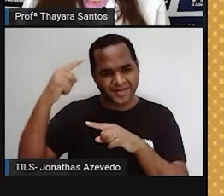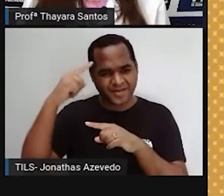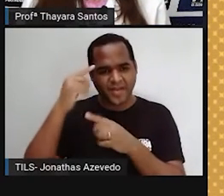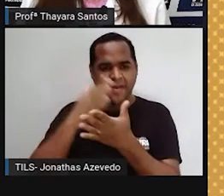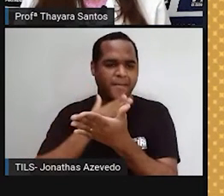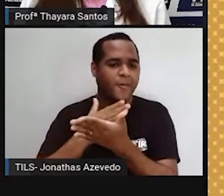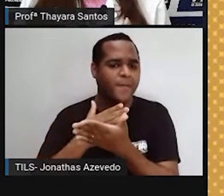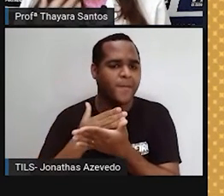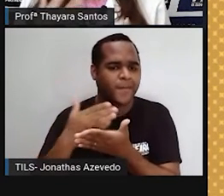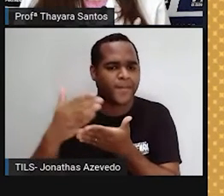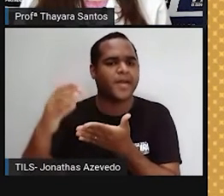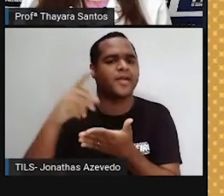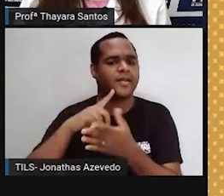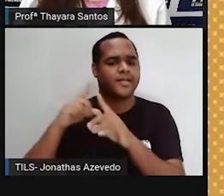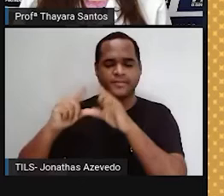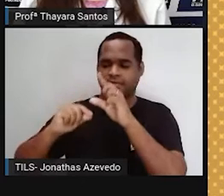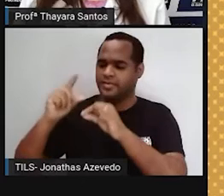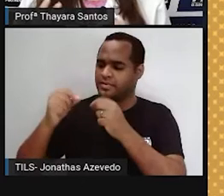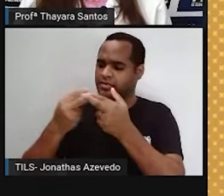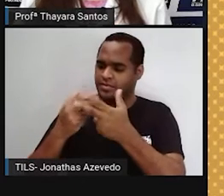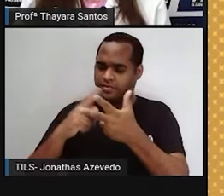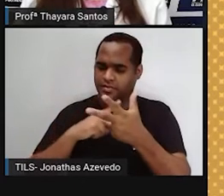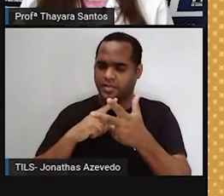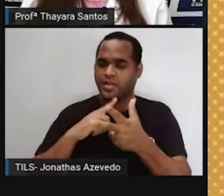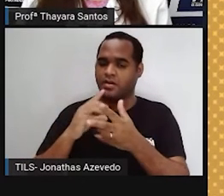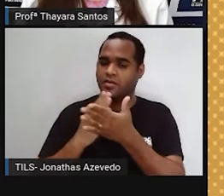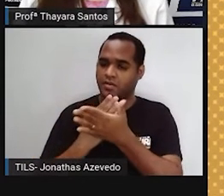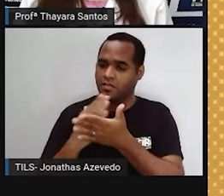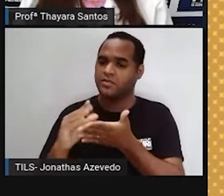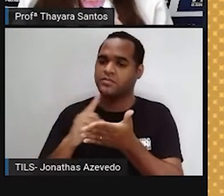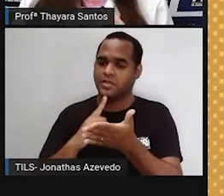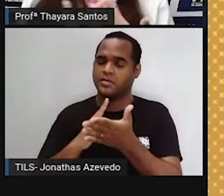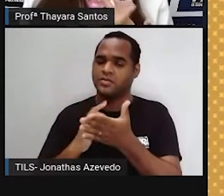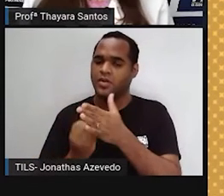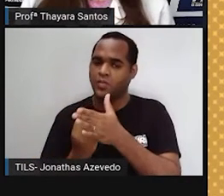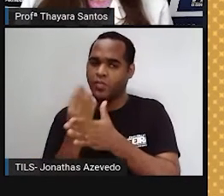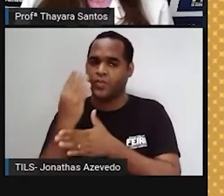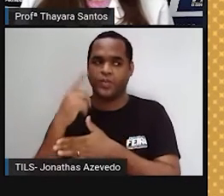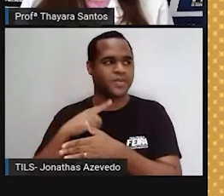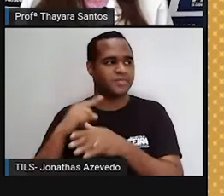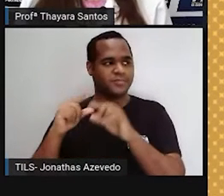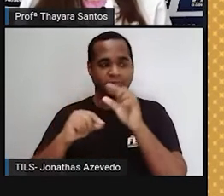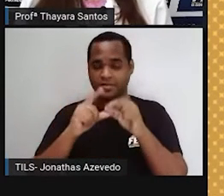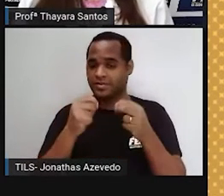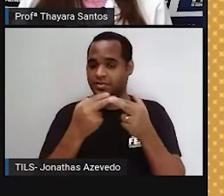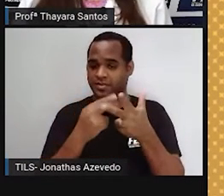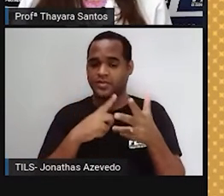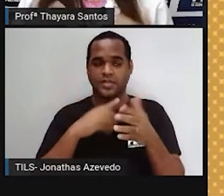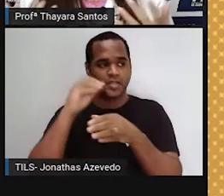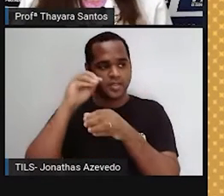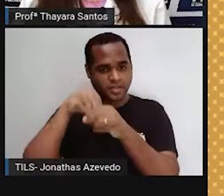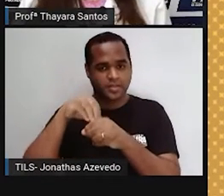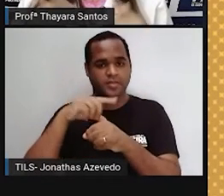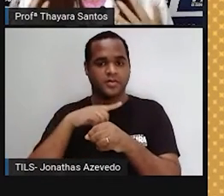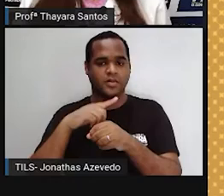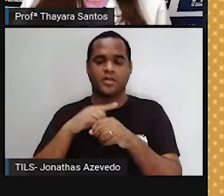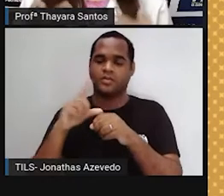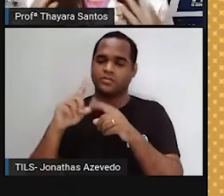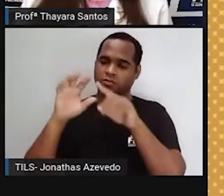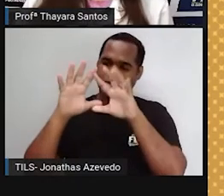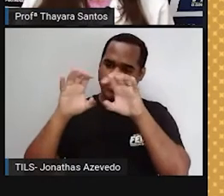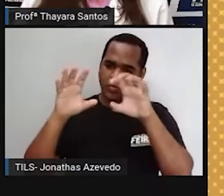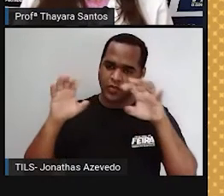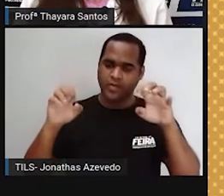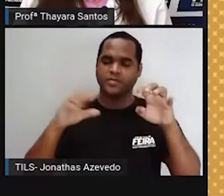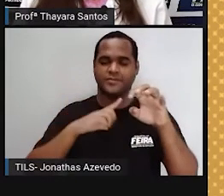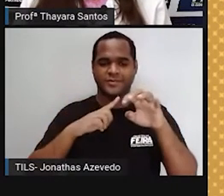estrelas. Então, tem várias evidências de que as estrelas se formam lá dentro dessas nebulosas, que são nuvens de gás e